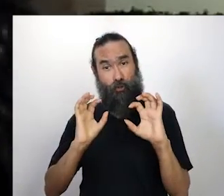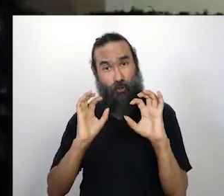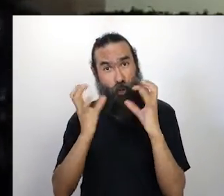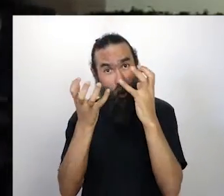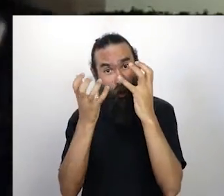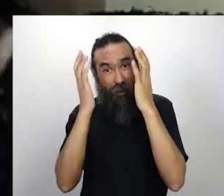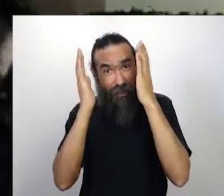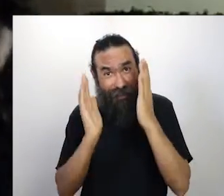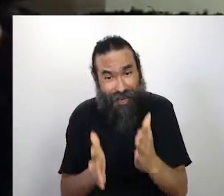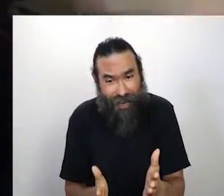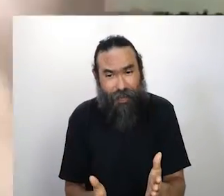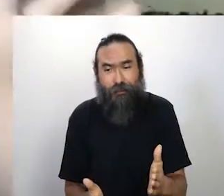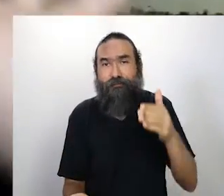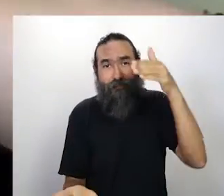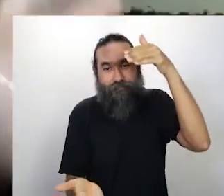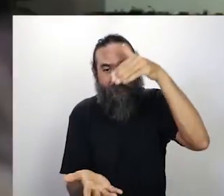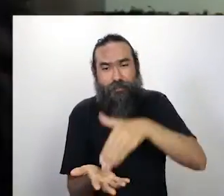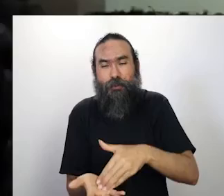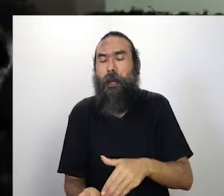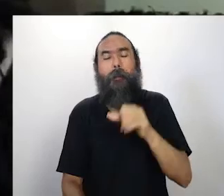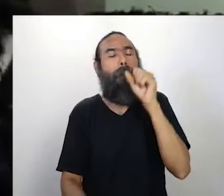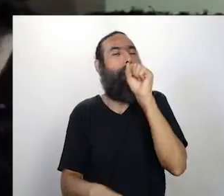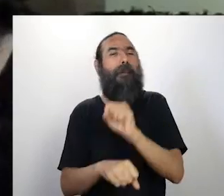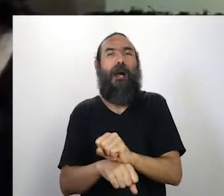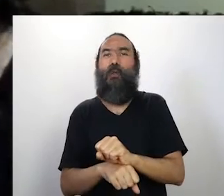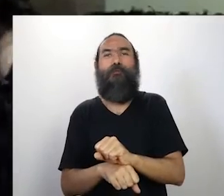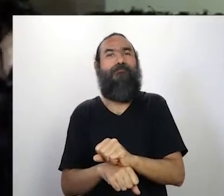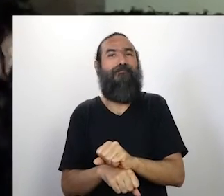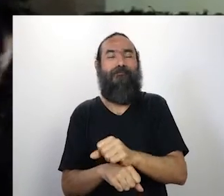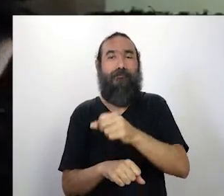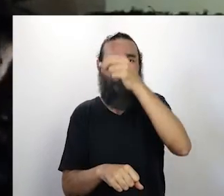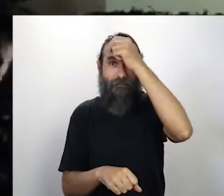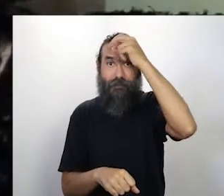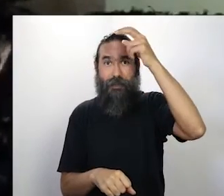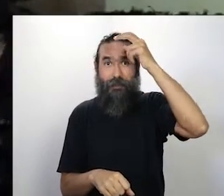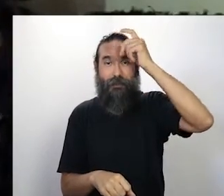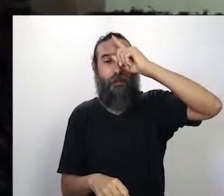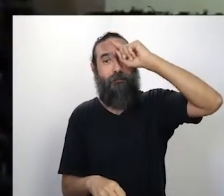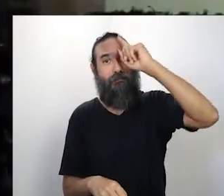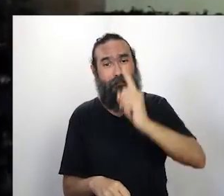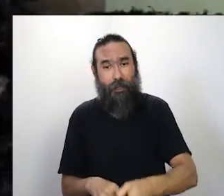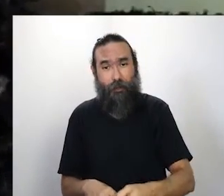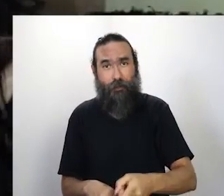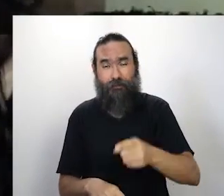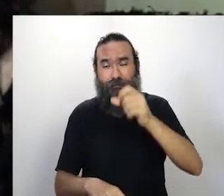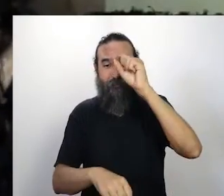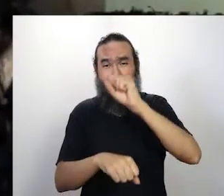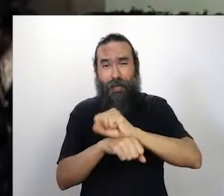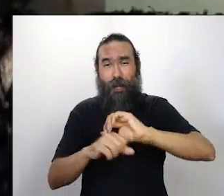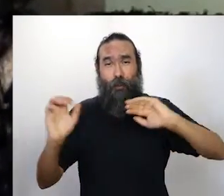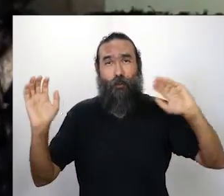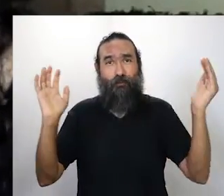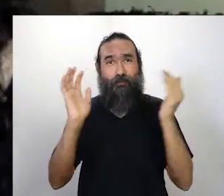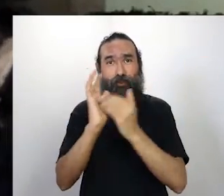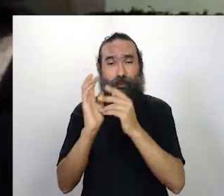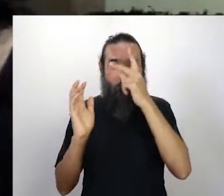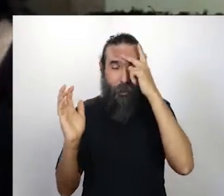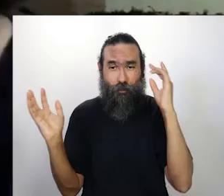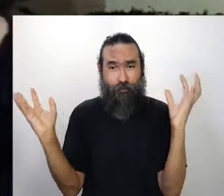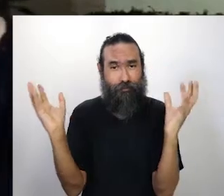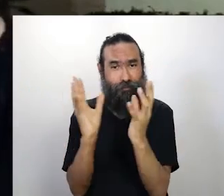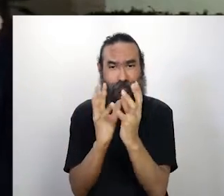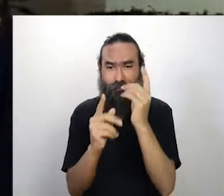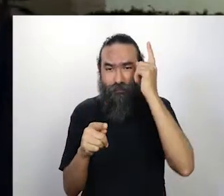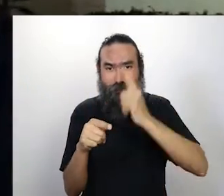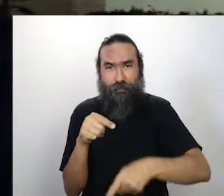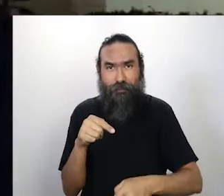porque no dia 14 de março, o prefeito falou, para nenhum evento com mais de 50 pessoas, enfim. E você falou uma